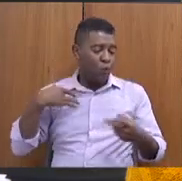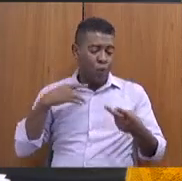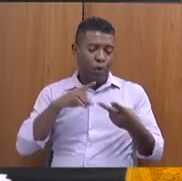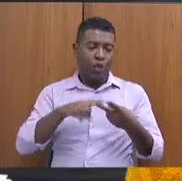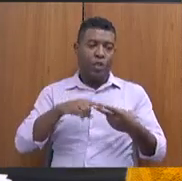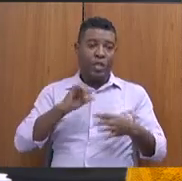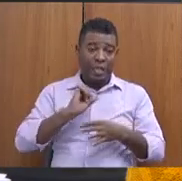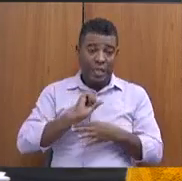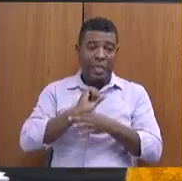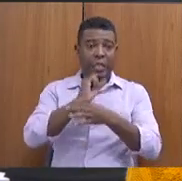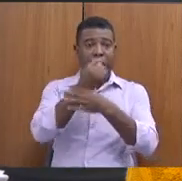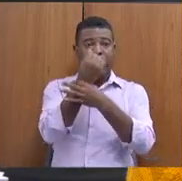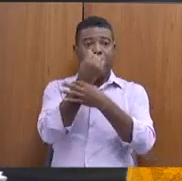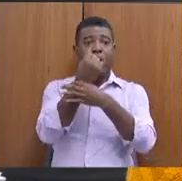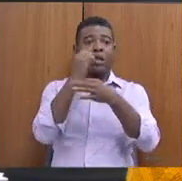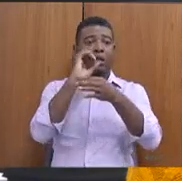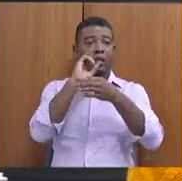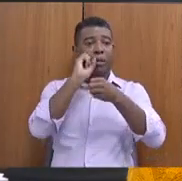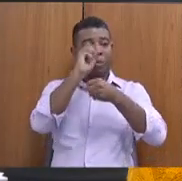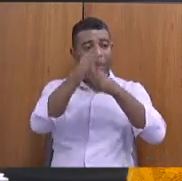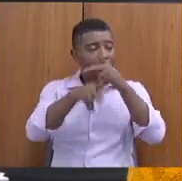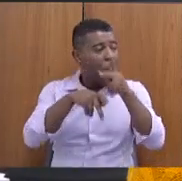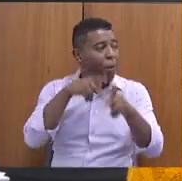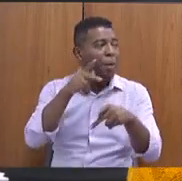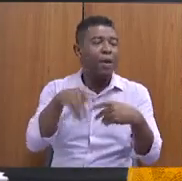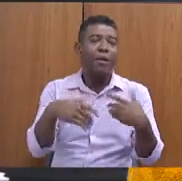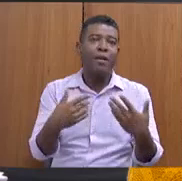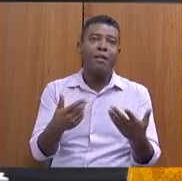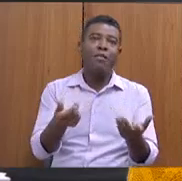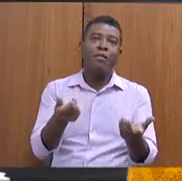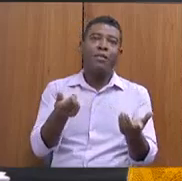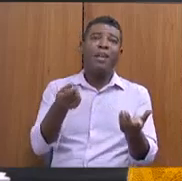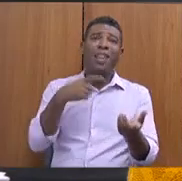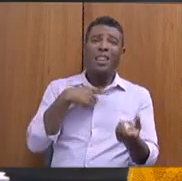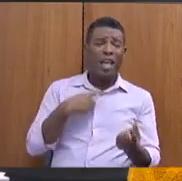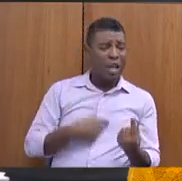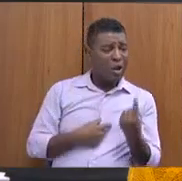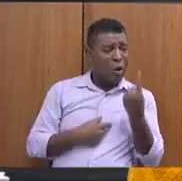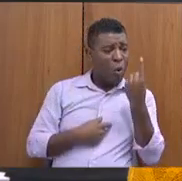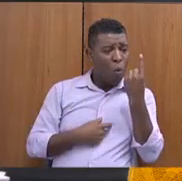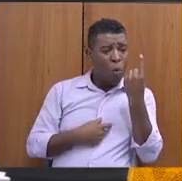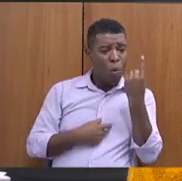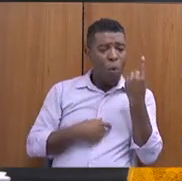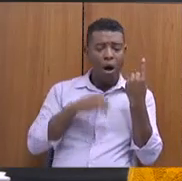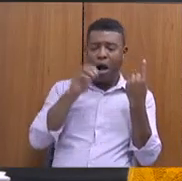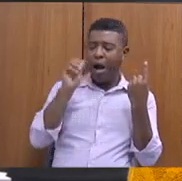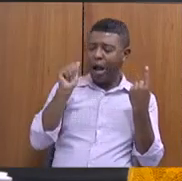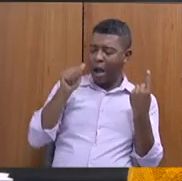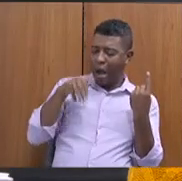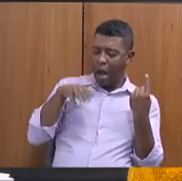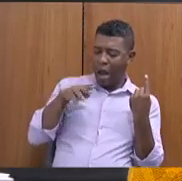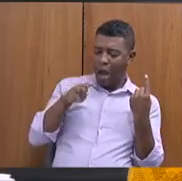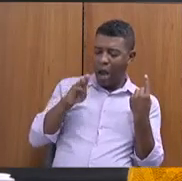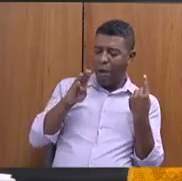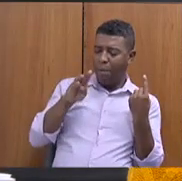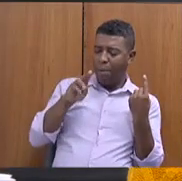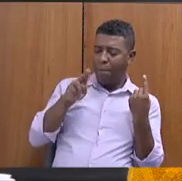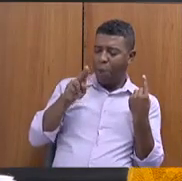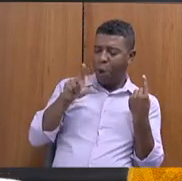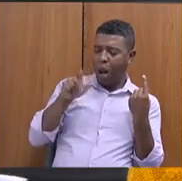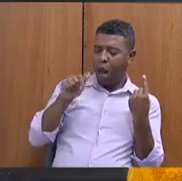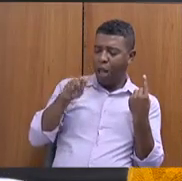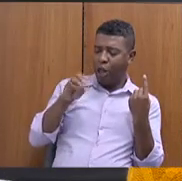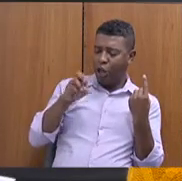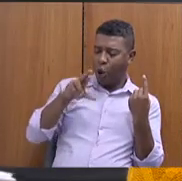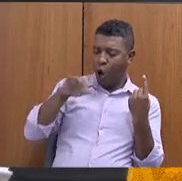sobre a questão dos ambulatórios trans. Nós temos um ambulatório em Belo Horizonte, um ambulatório em Uberlândia, que